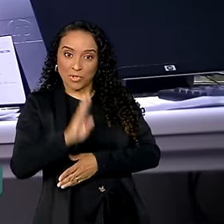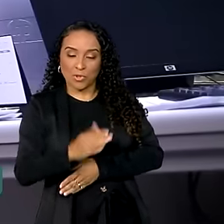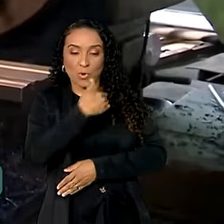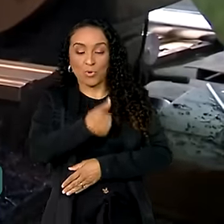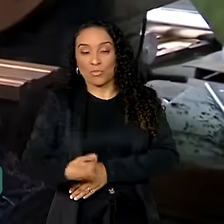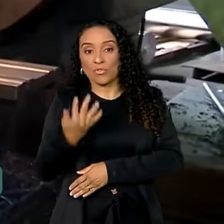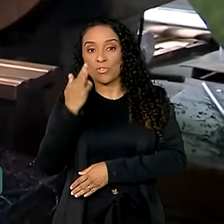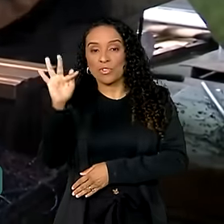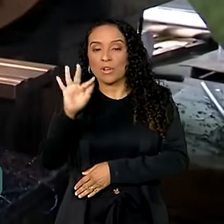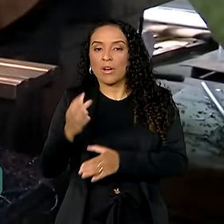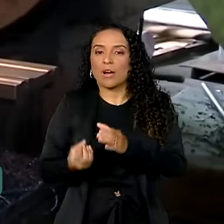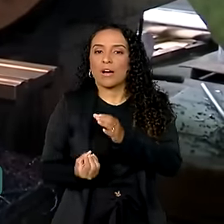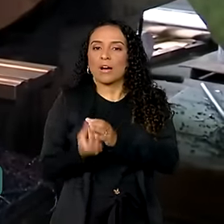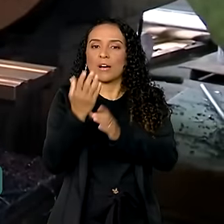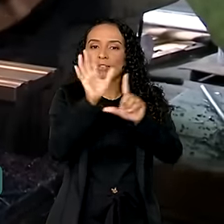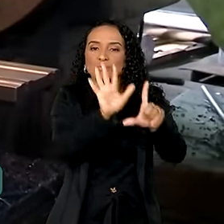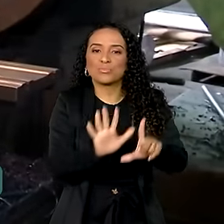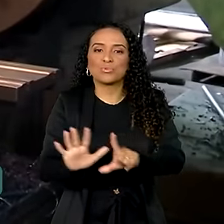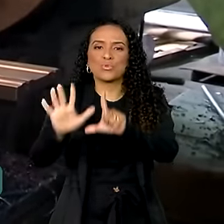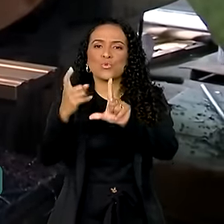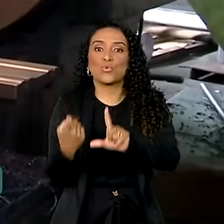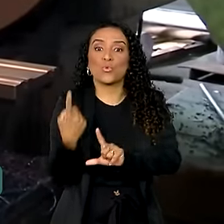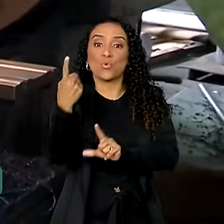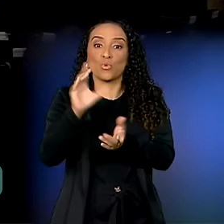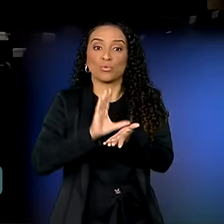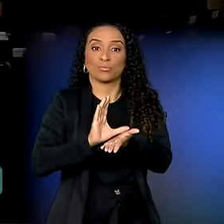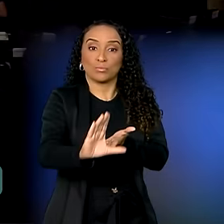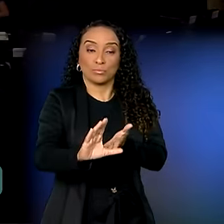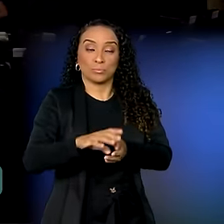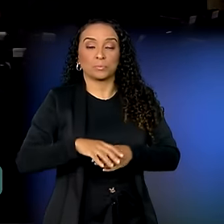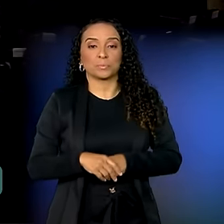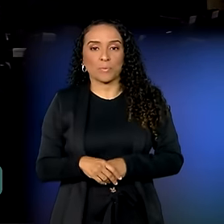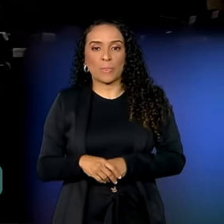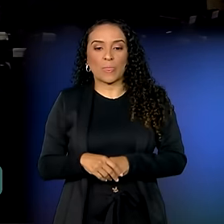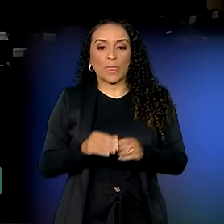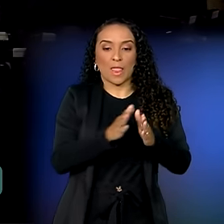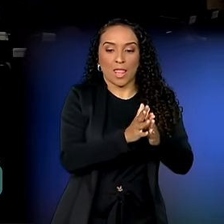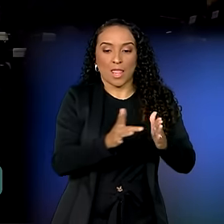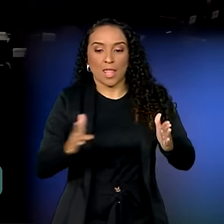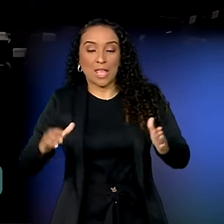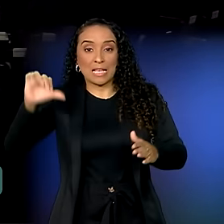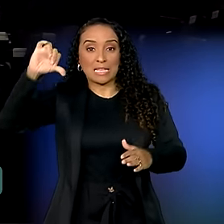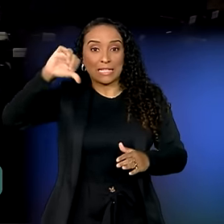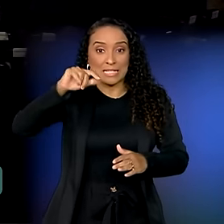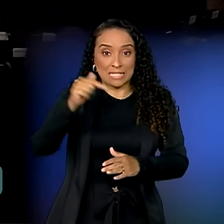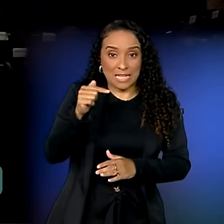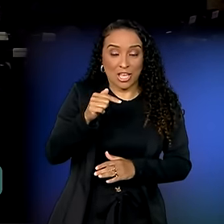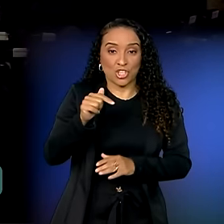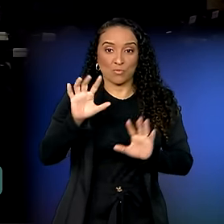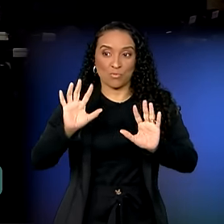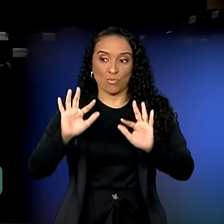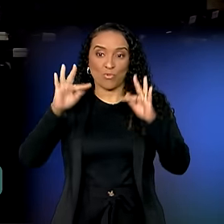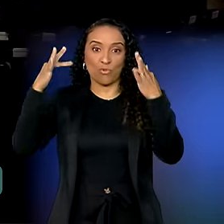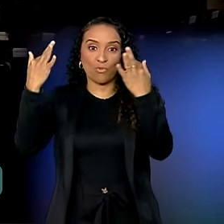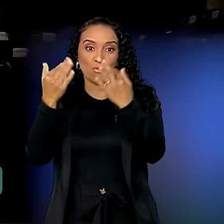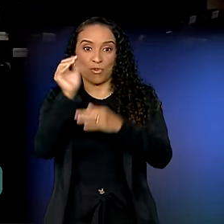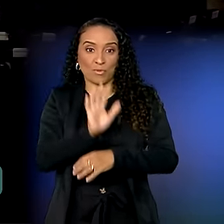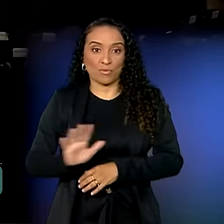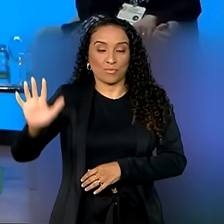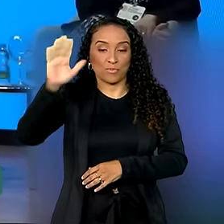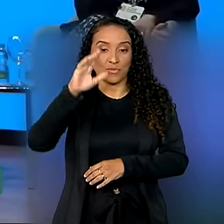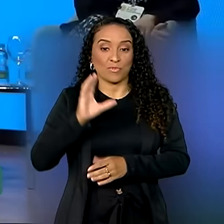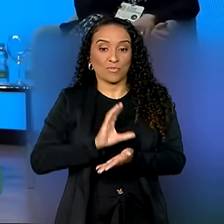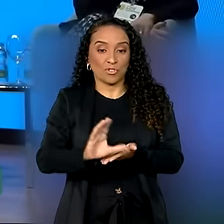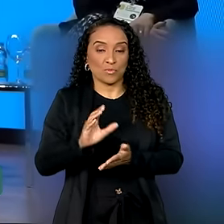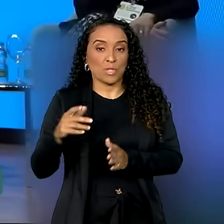governo federal vai criar uma janela única de investimentos. Durante o sétimo Fórum Brasil de Investimento, realizado em São